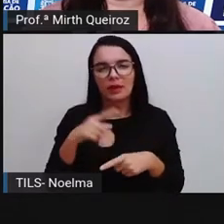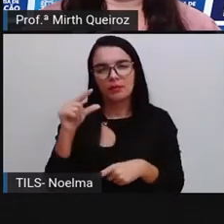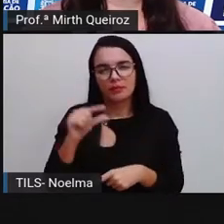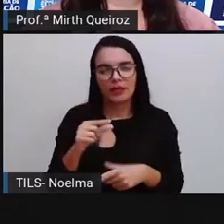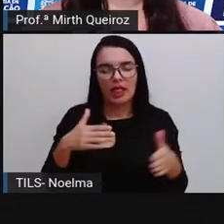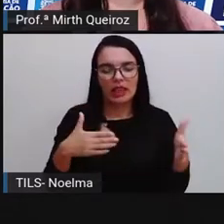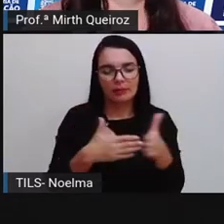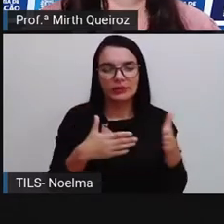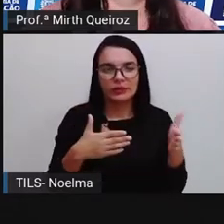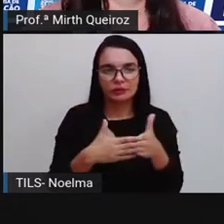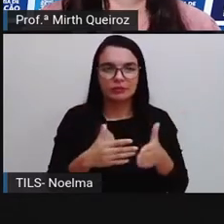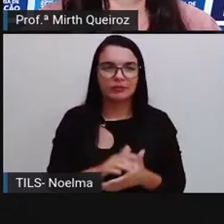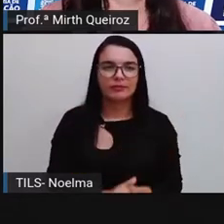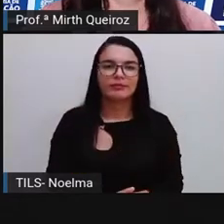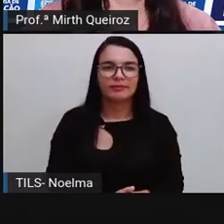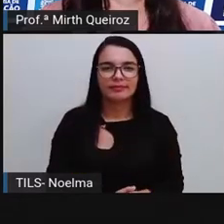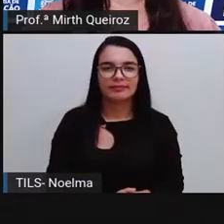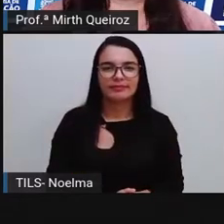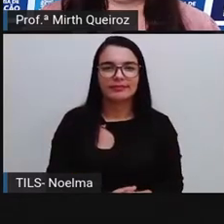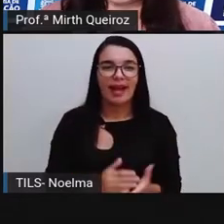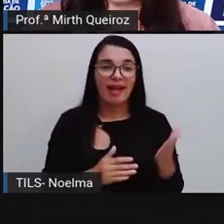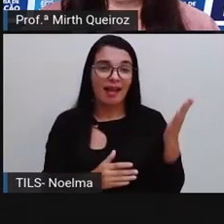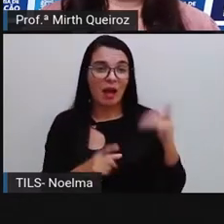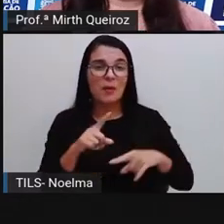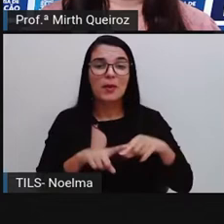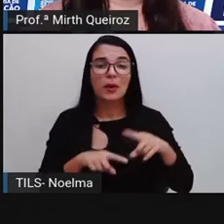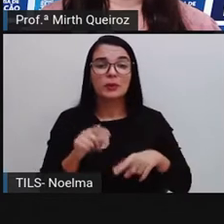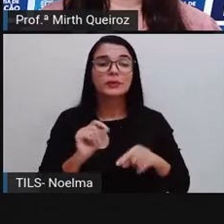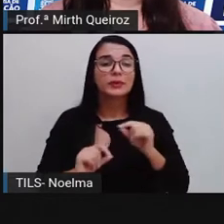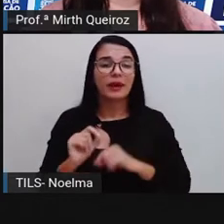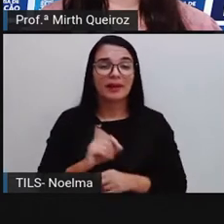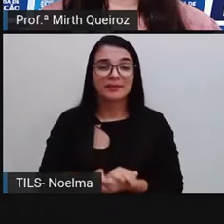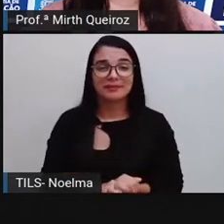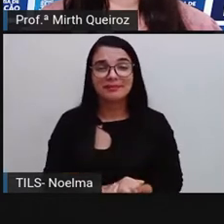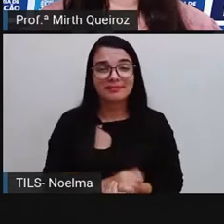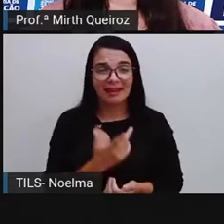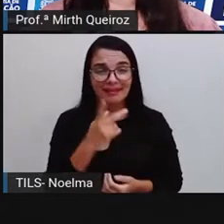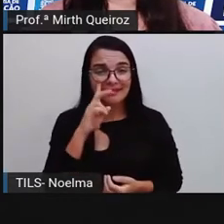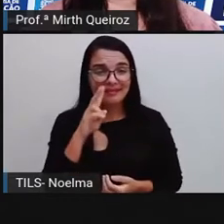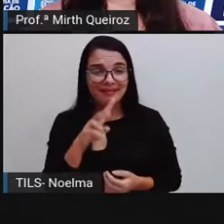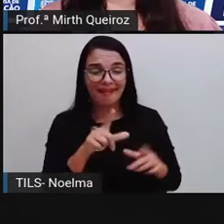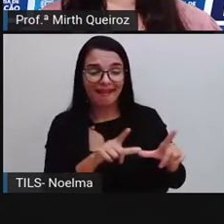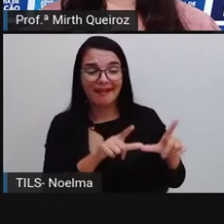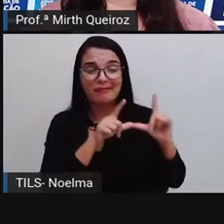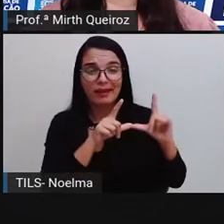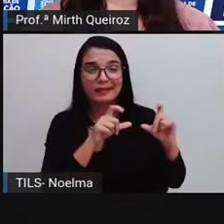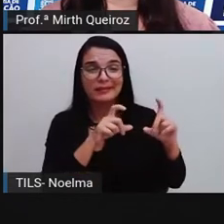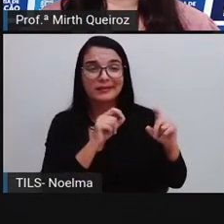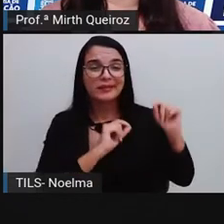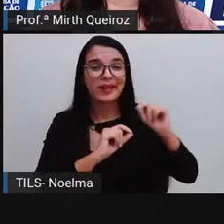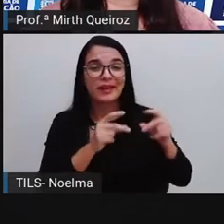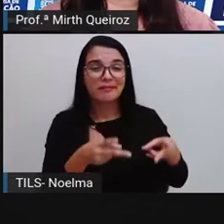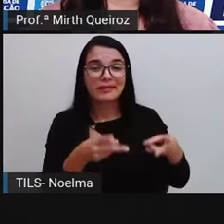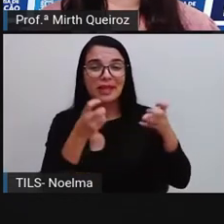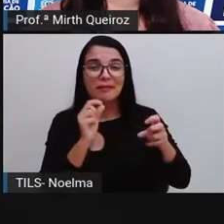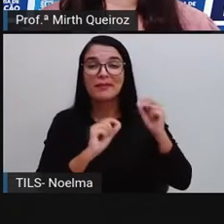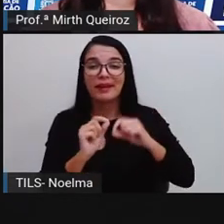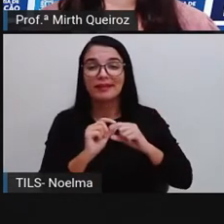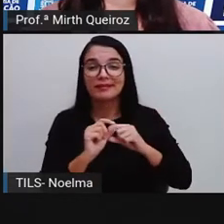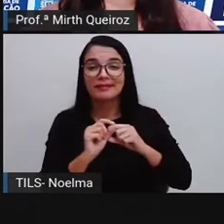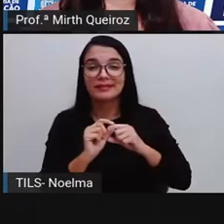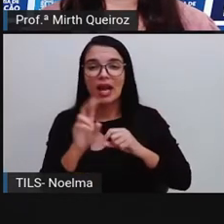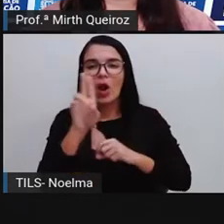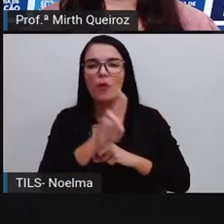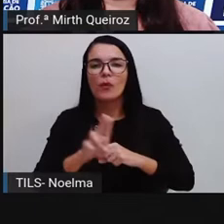limitada, certo? E que produto é esse, Pró? Aqui pela imagem dá para vocês perceberem o que é. Nós vamos falar sobre